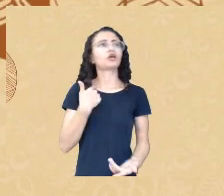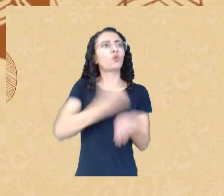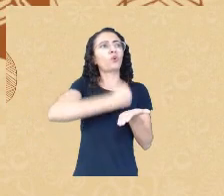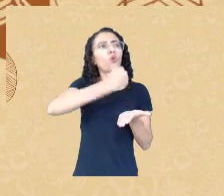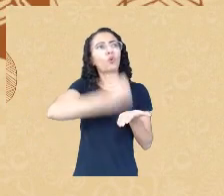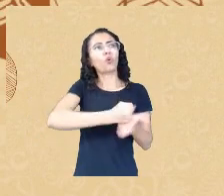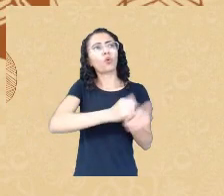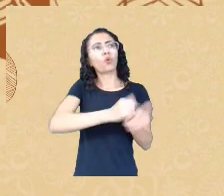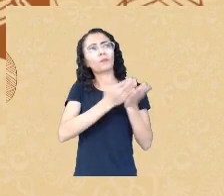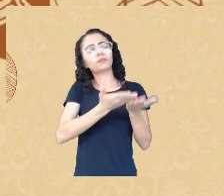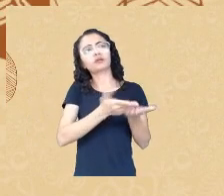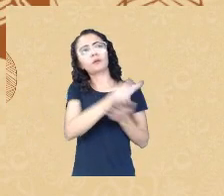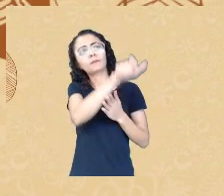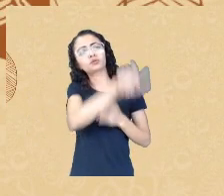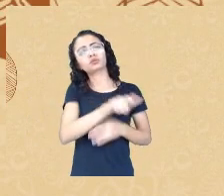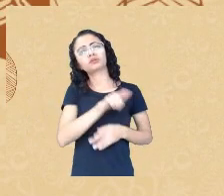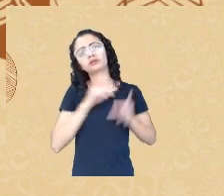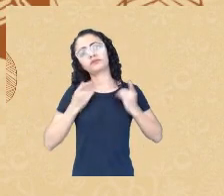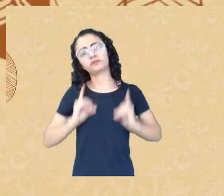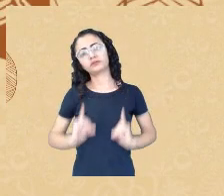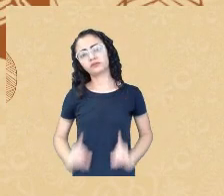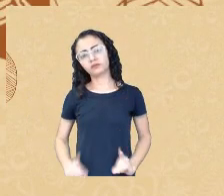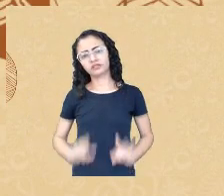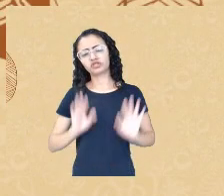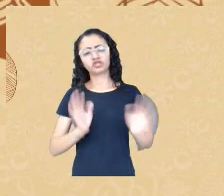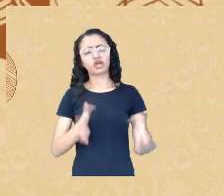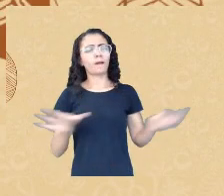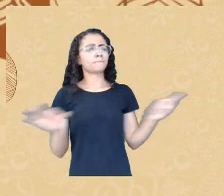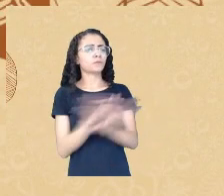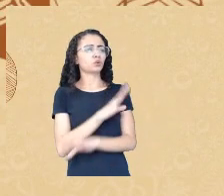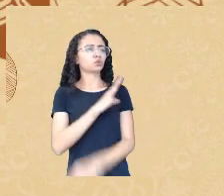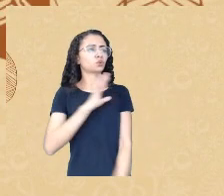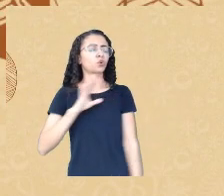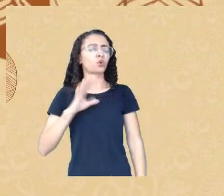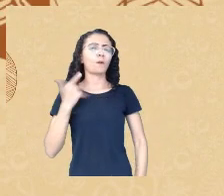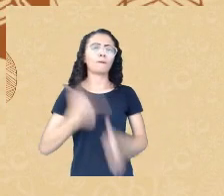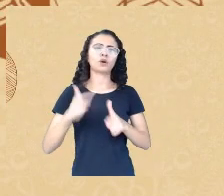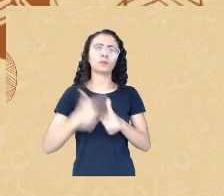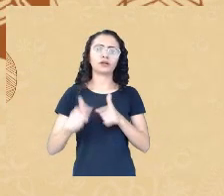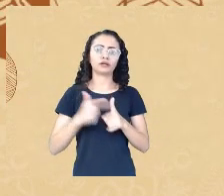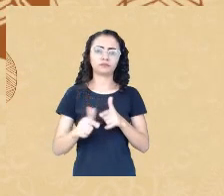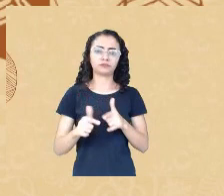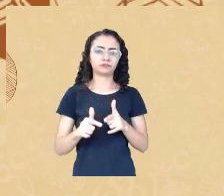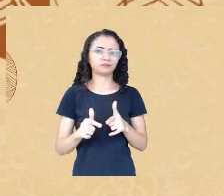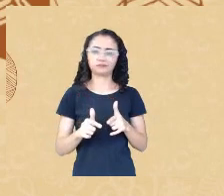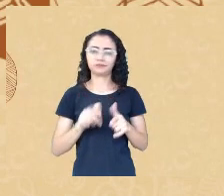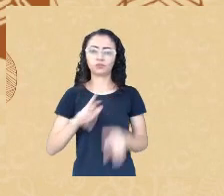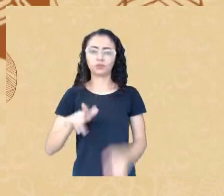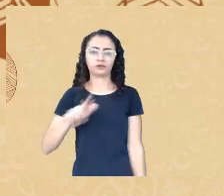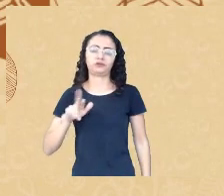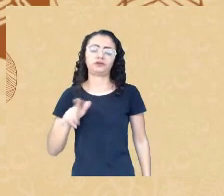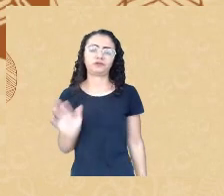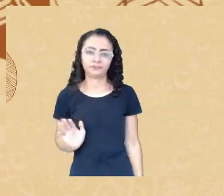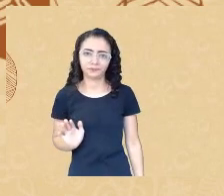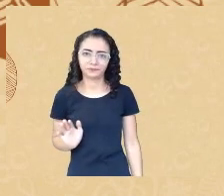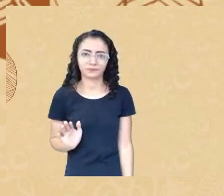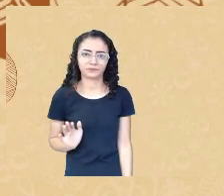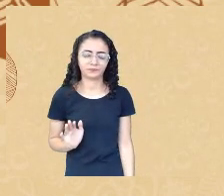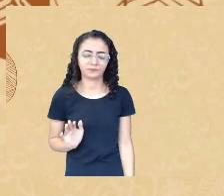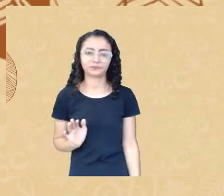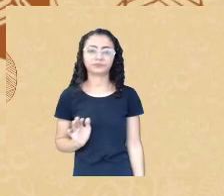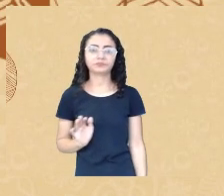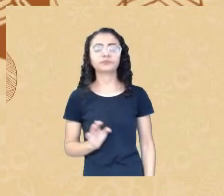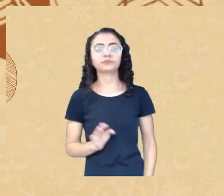que tem uma deficiência então eu já resolvi o problema da diversidade na minha universidade não é assim que funciona esta foto